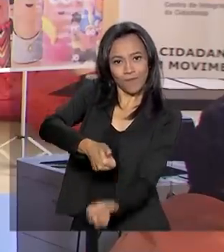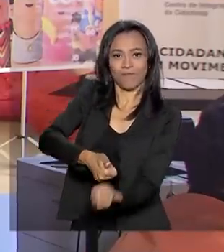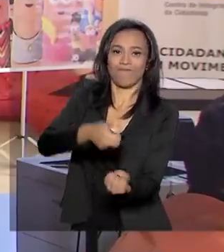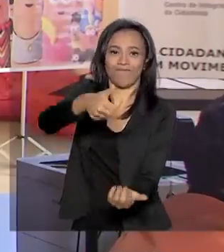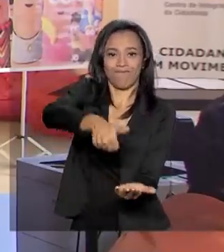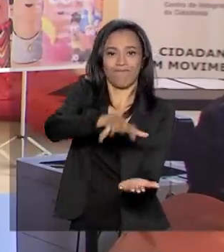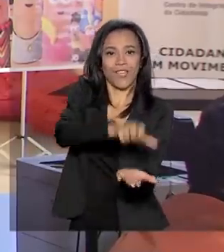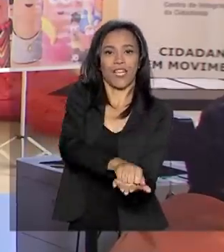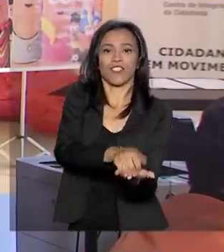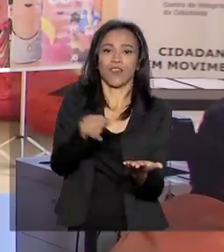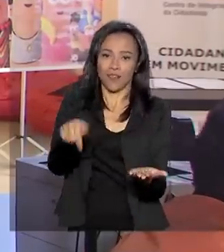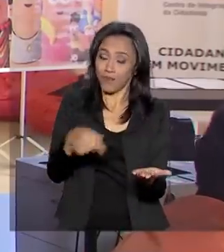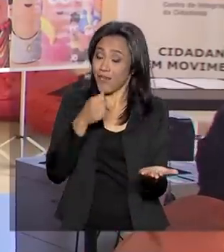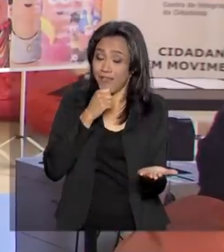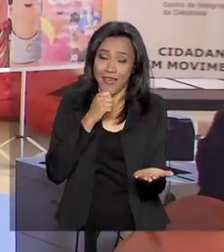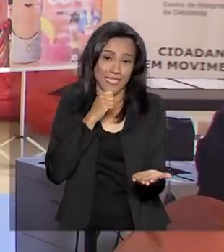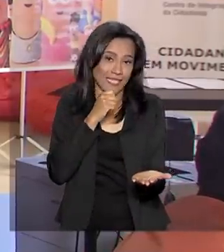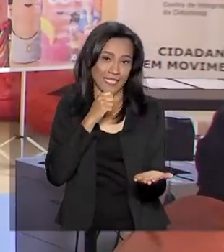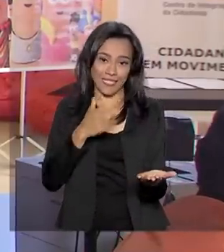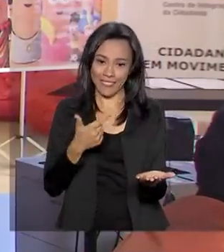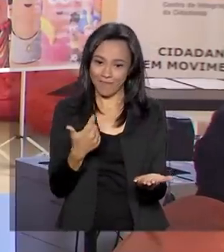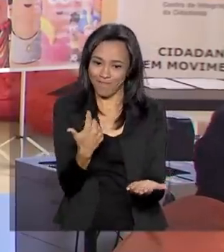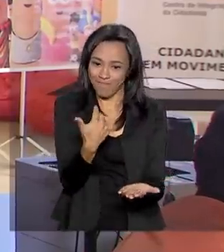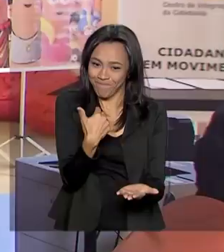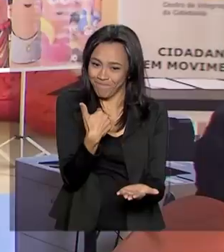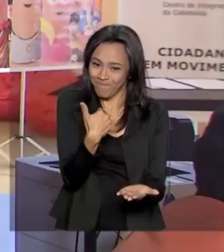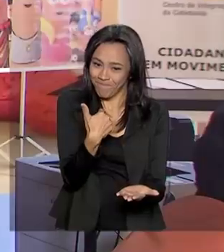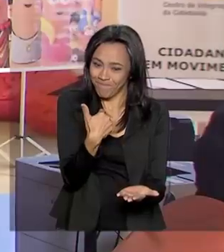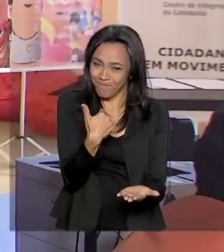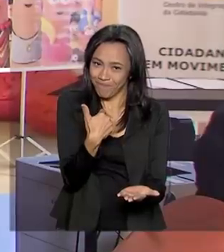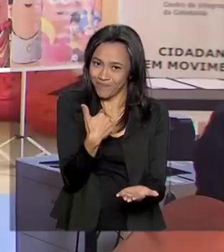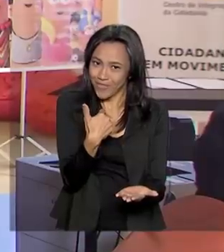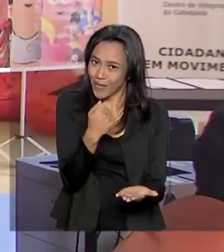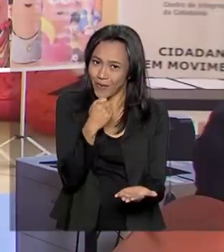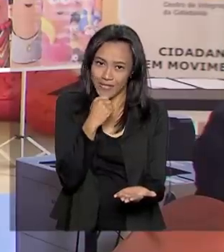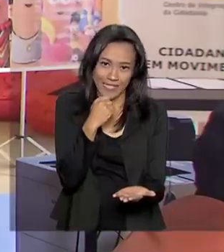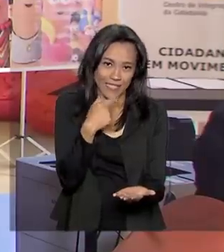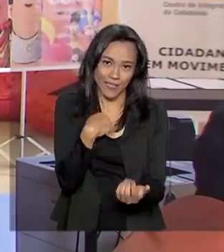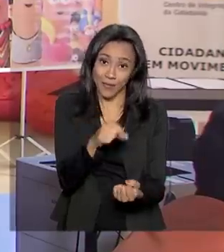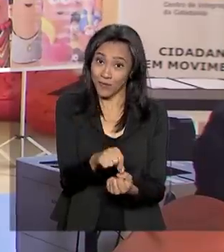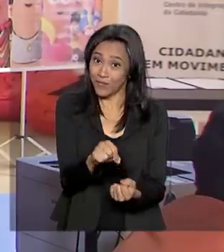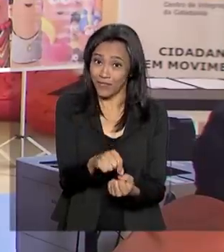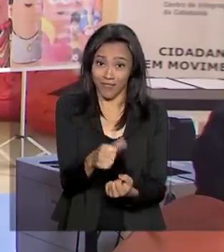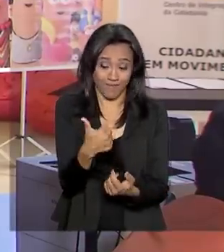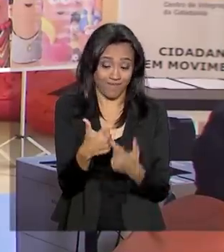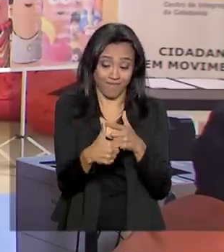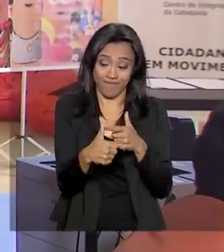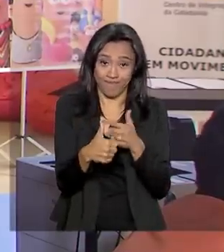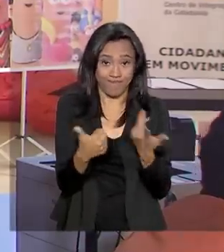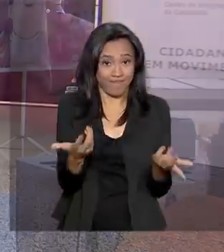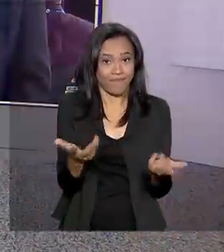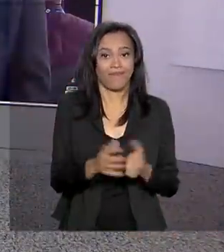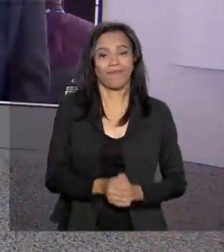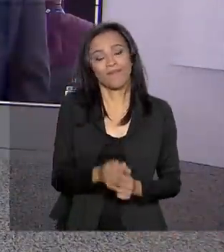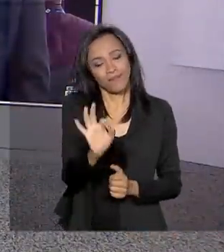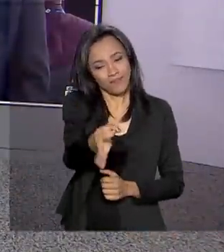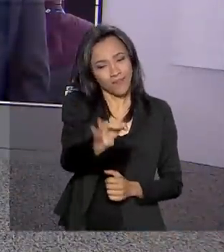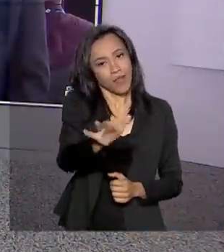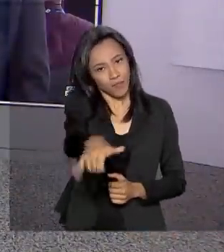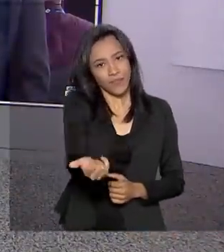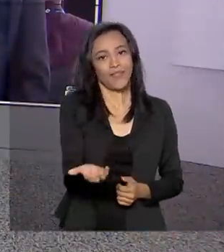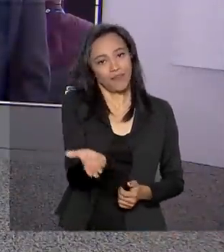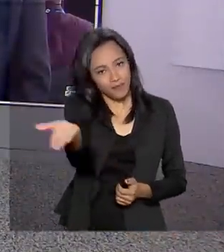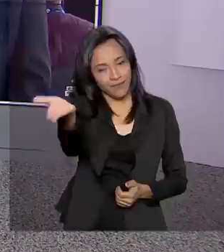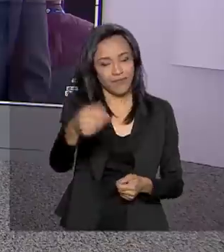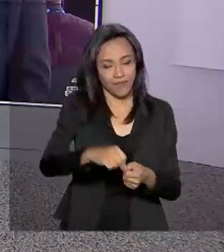porque eu ainda não fui um dos que fizeram, sou um dos que ainda não fez esse cadastramento, viu, Carla? Tá certo, então aproveita aí a